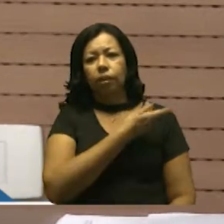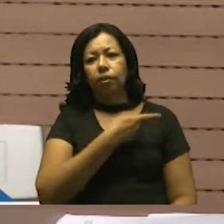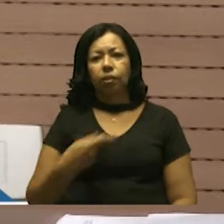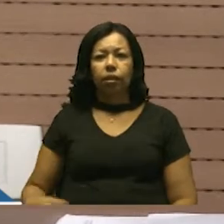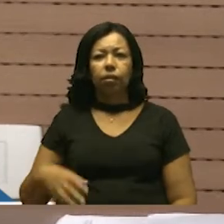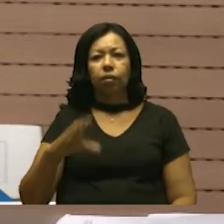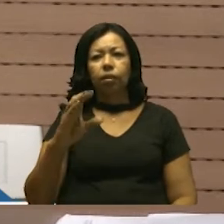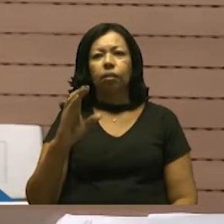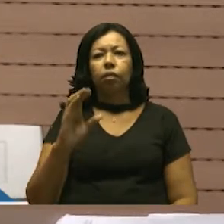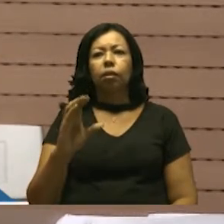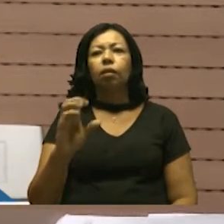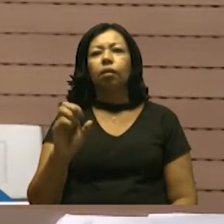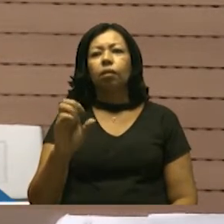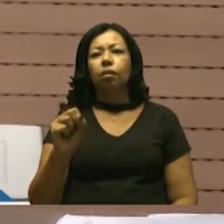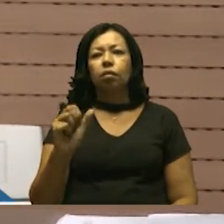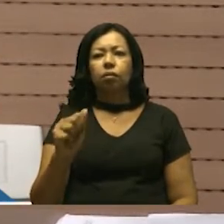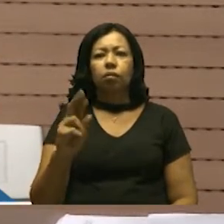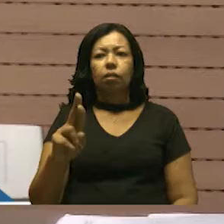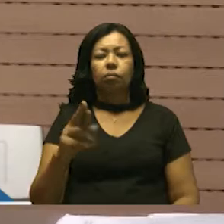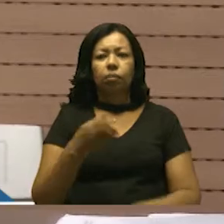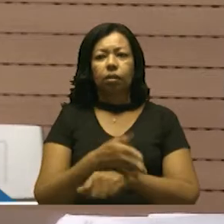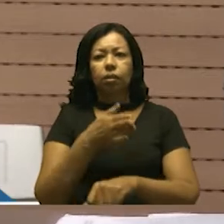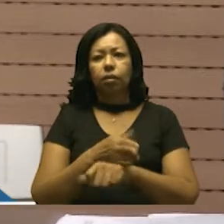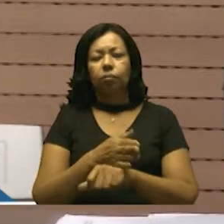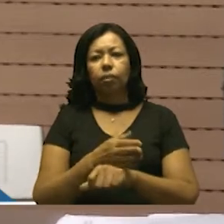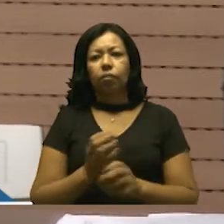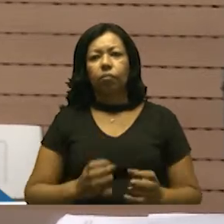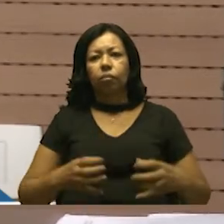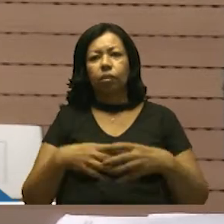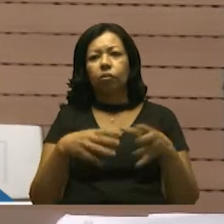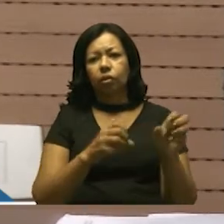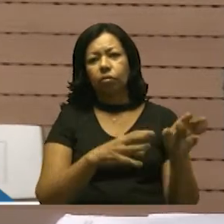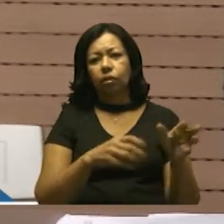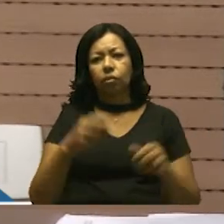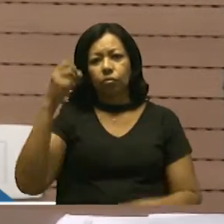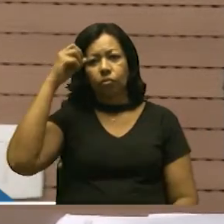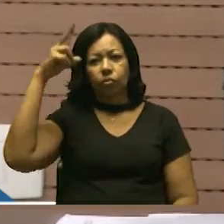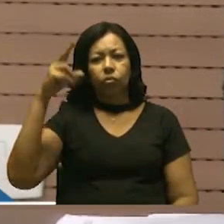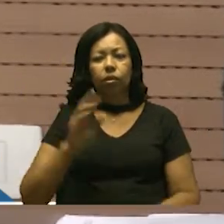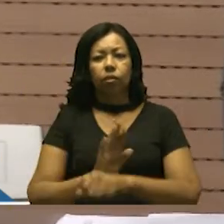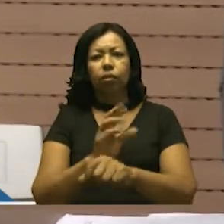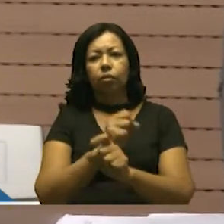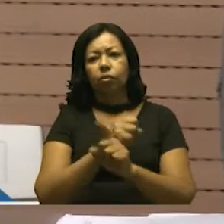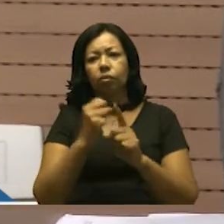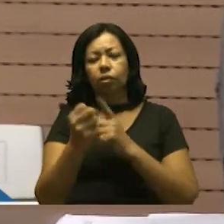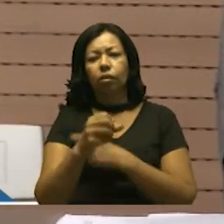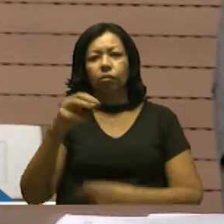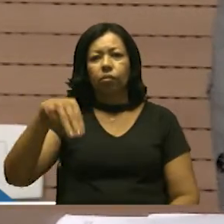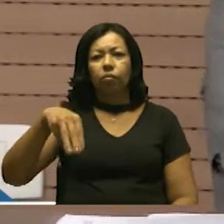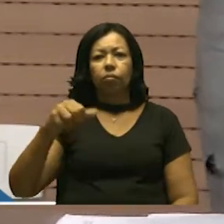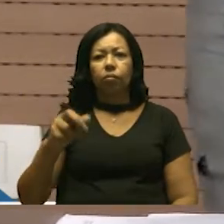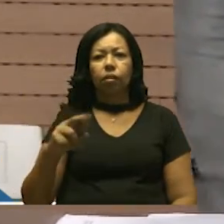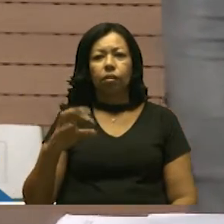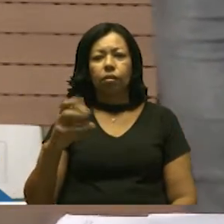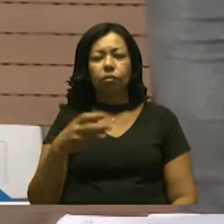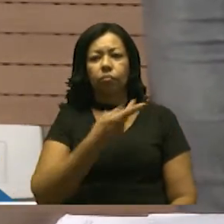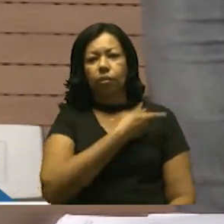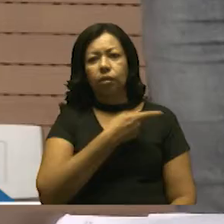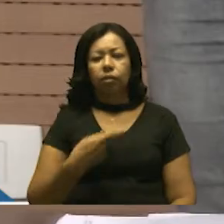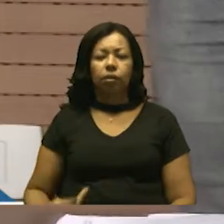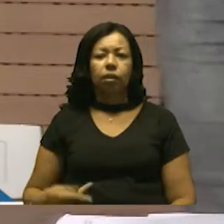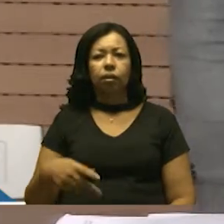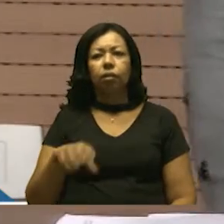César da Silva Nascimento, membro. Comissão de Educação, Cultura e Assistente Social. Márcio Silva Nascimento, presidente.